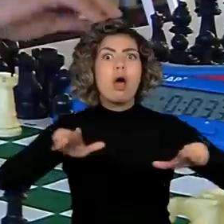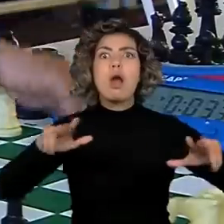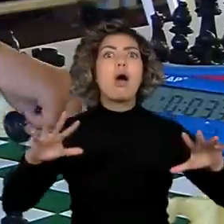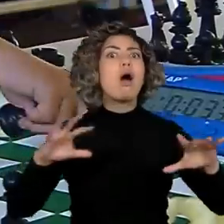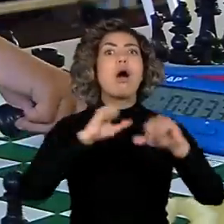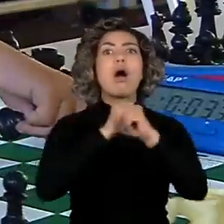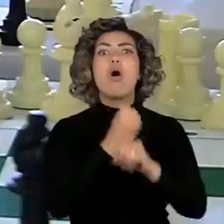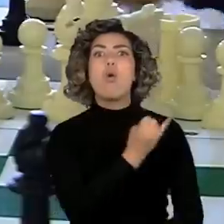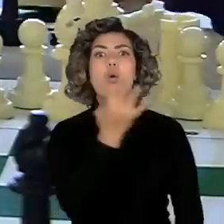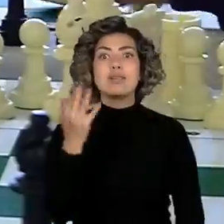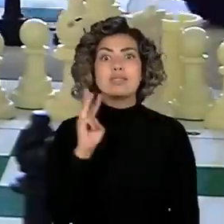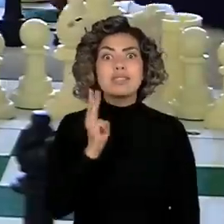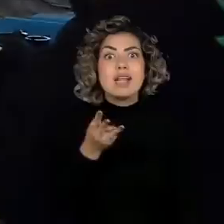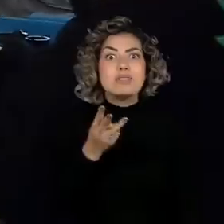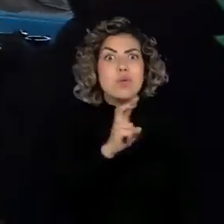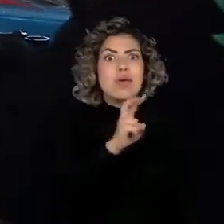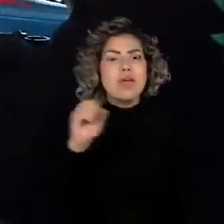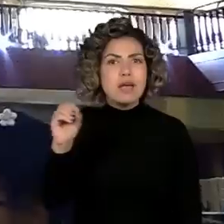em dois dias.